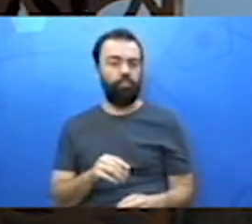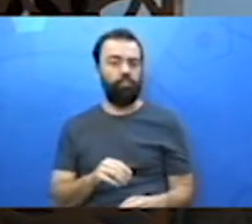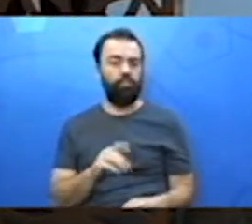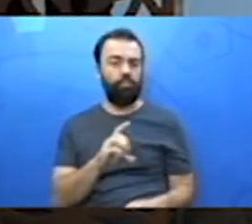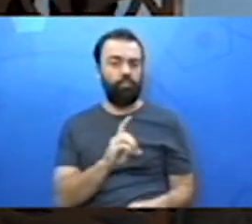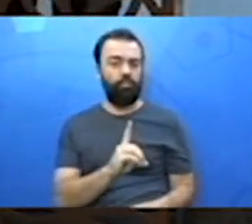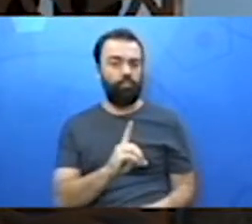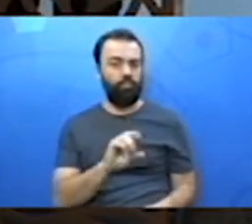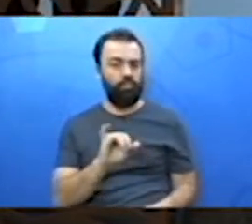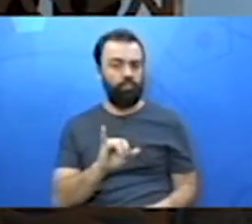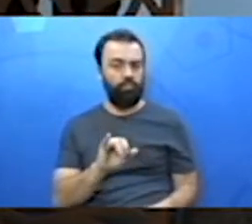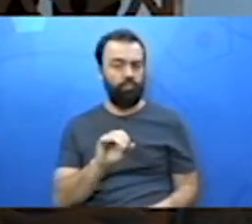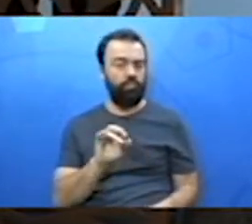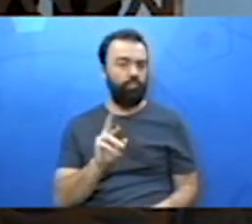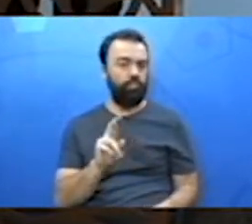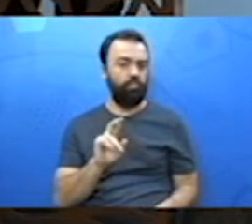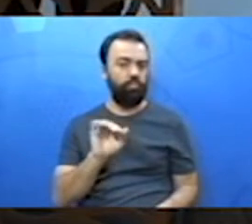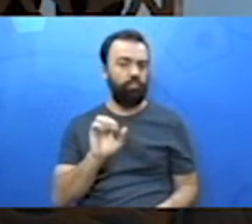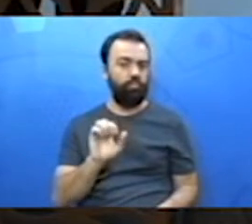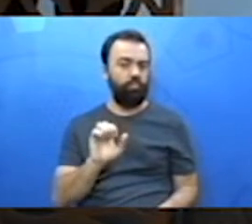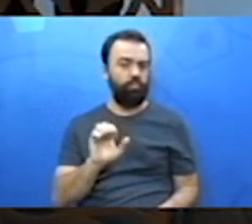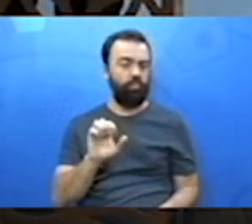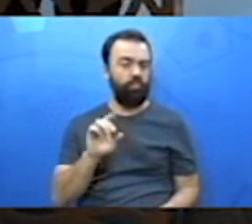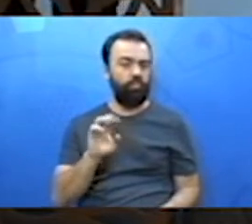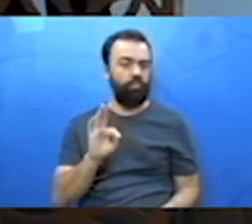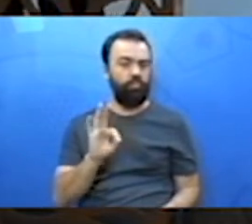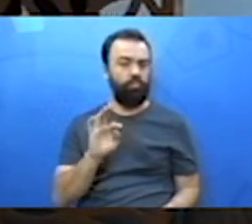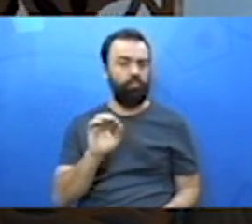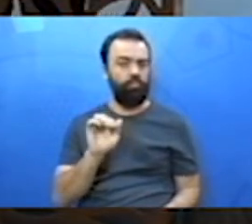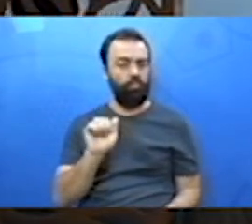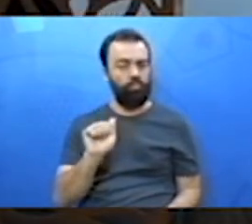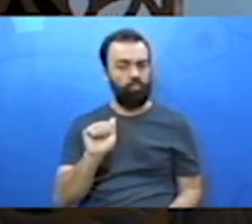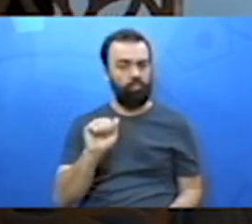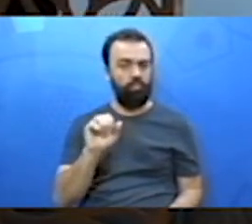diretamente proporcional, tá bom?